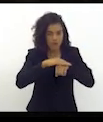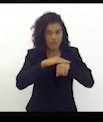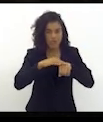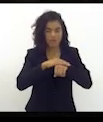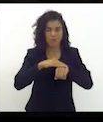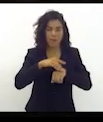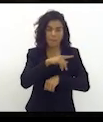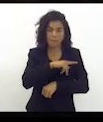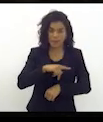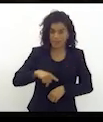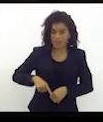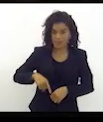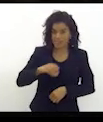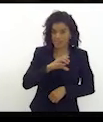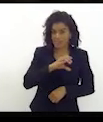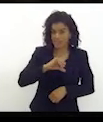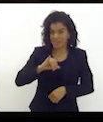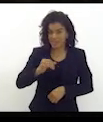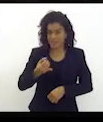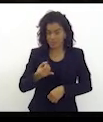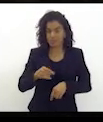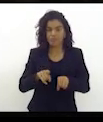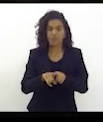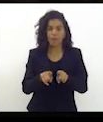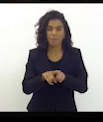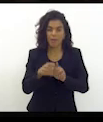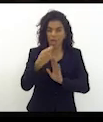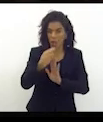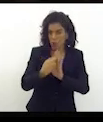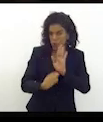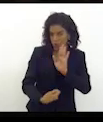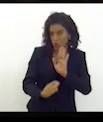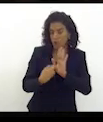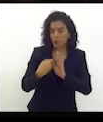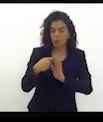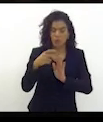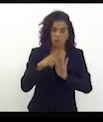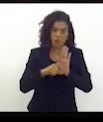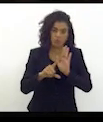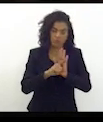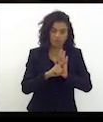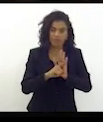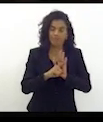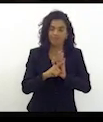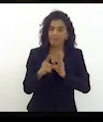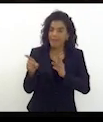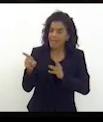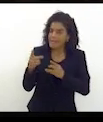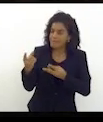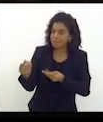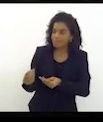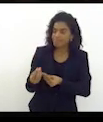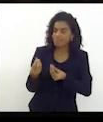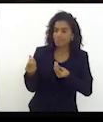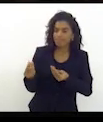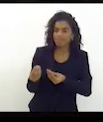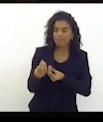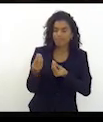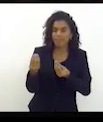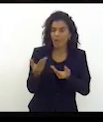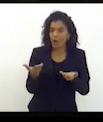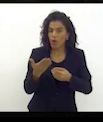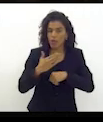Amorim, presidente da CCJ, e também com o autor do projeto Anderson. E, sensível à pauta, neste